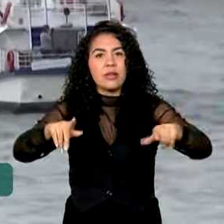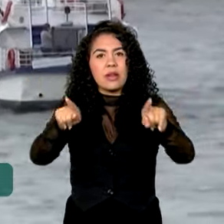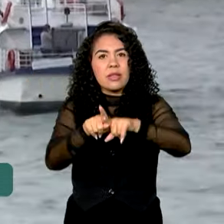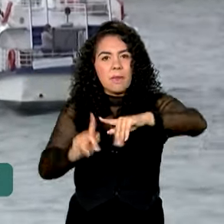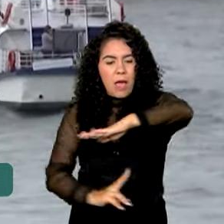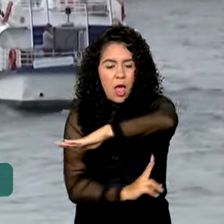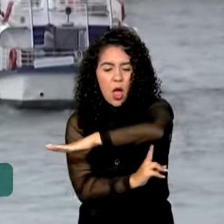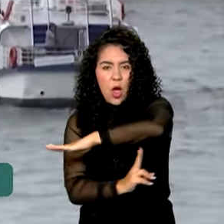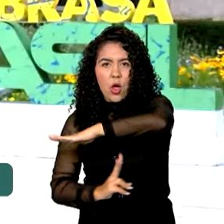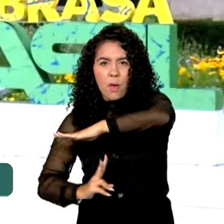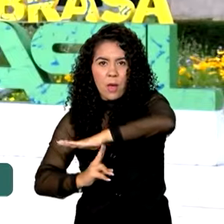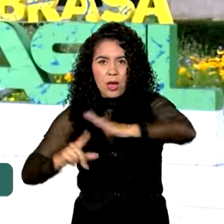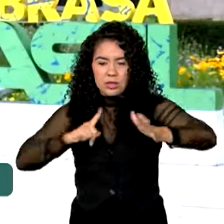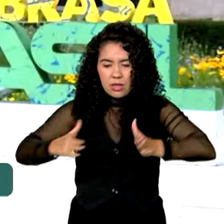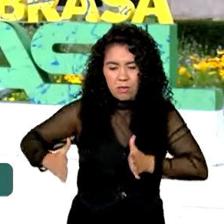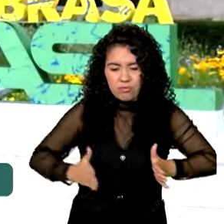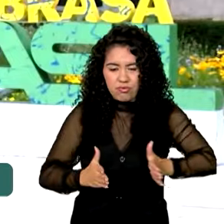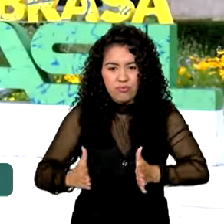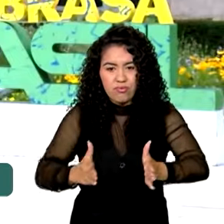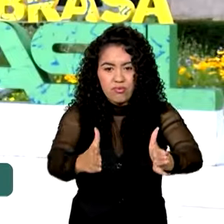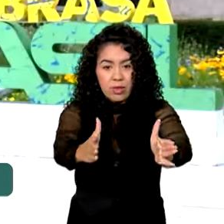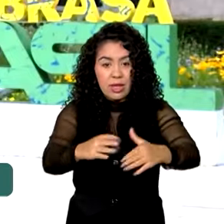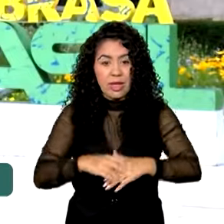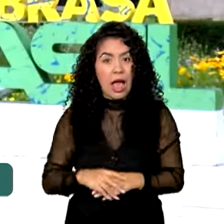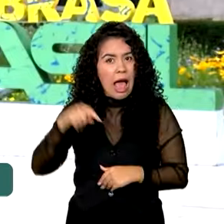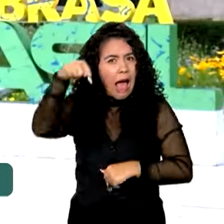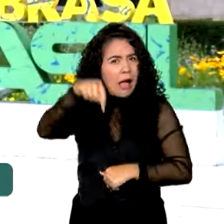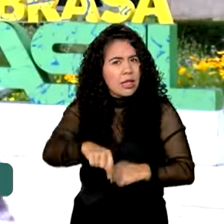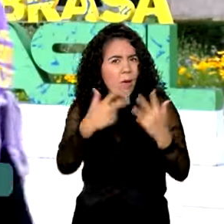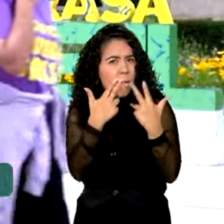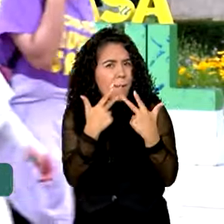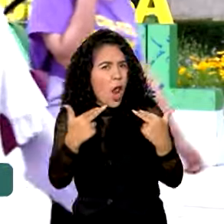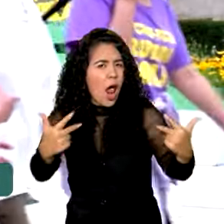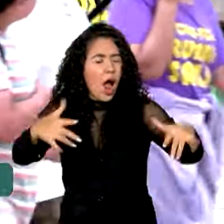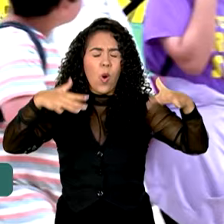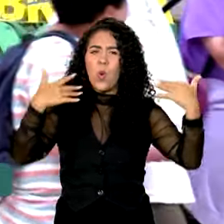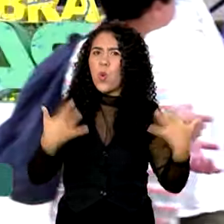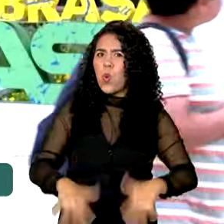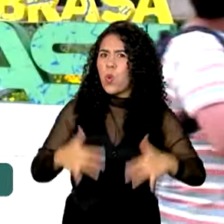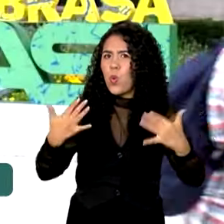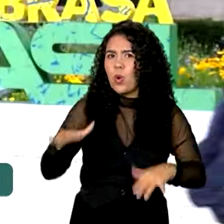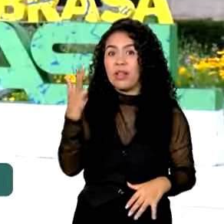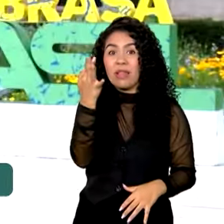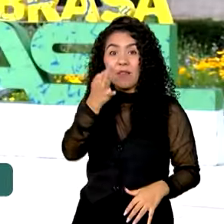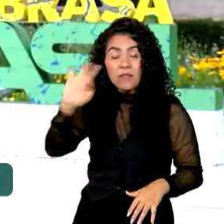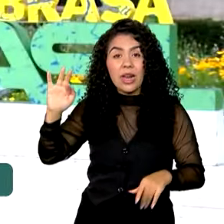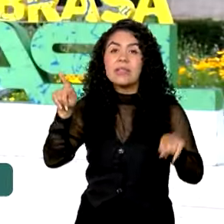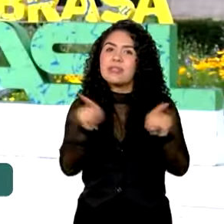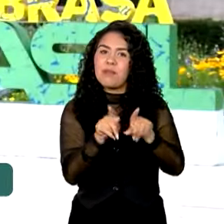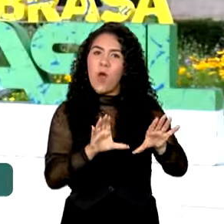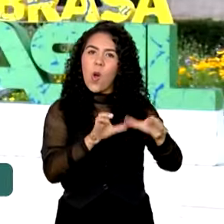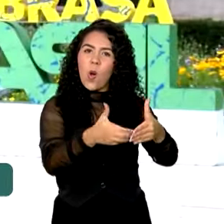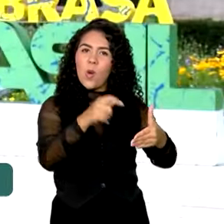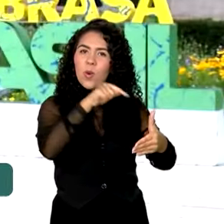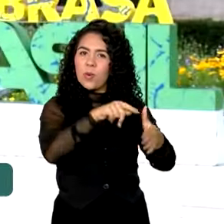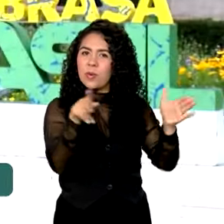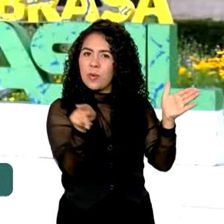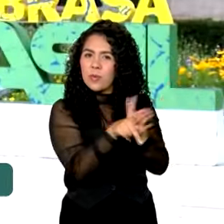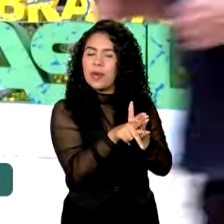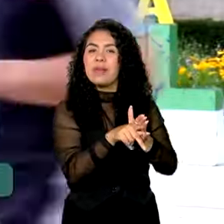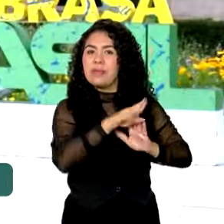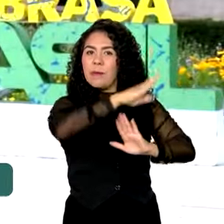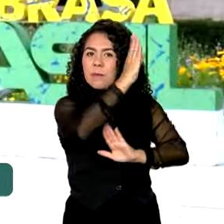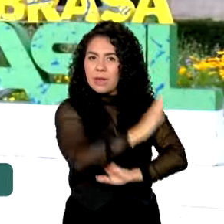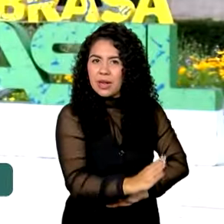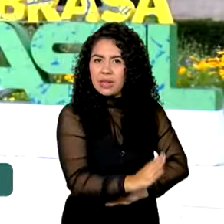pontes que cortam o Sena. E se Paris está cheia de novidades, uma delas diz respeito à delegação brasileira, que além da Vila